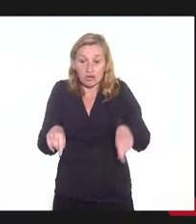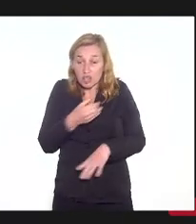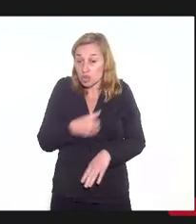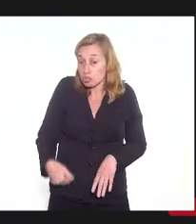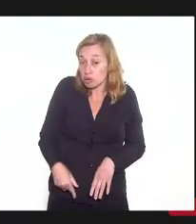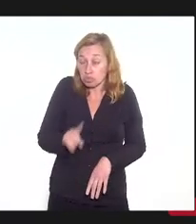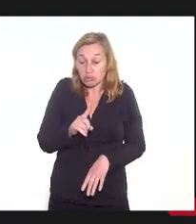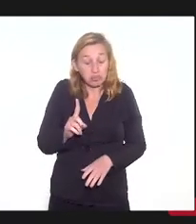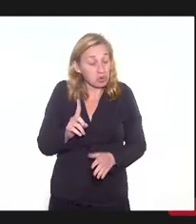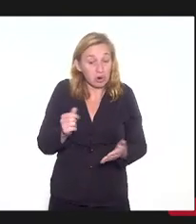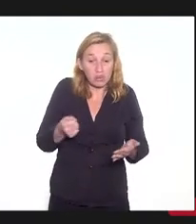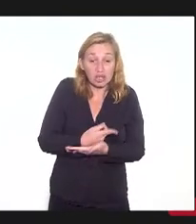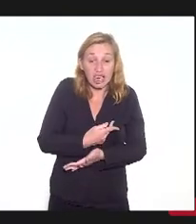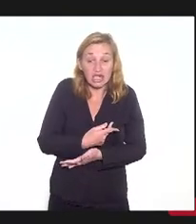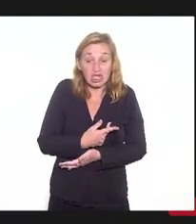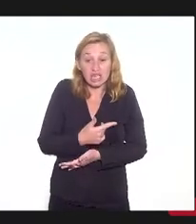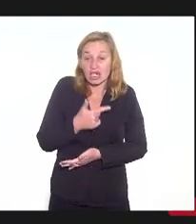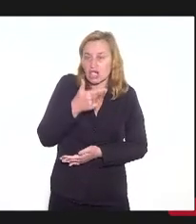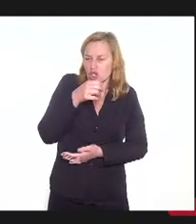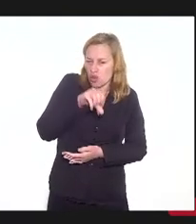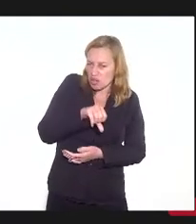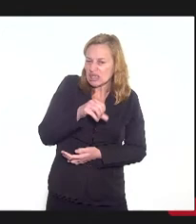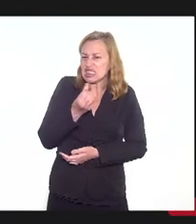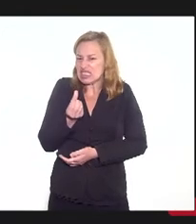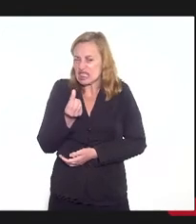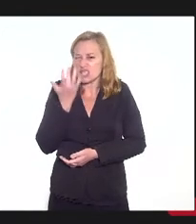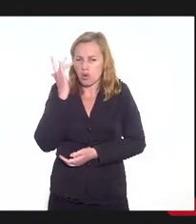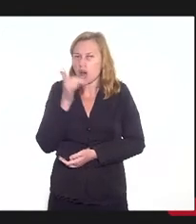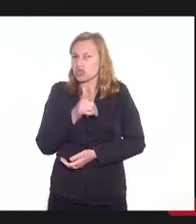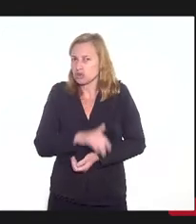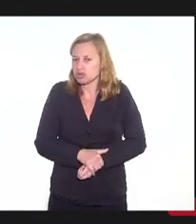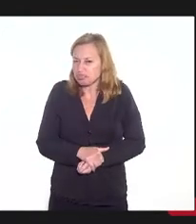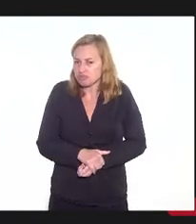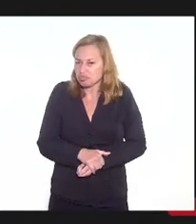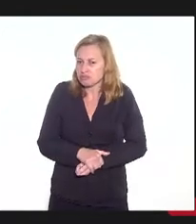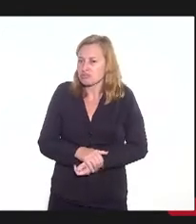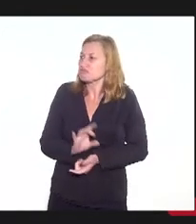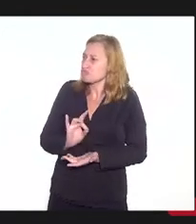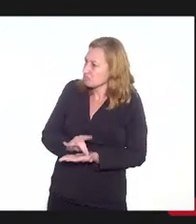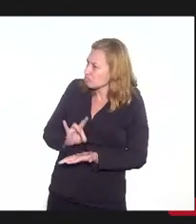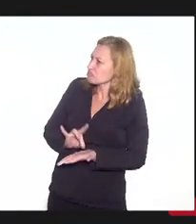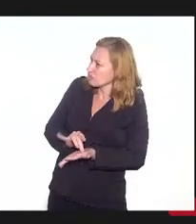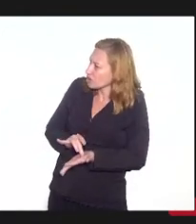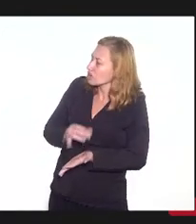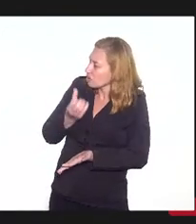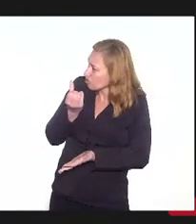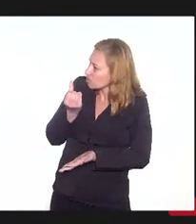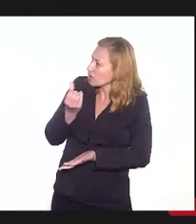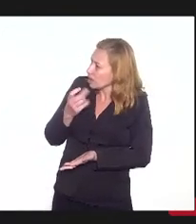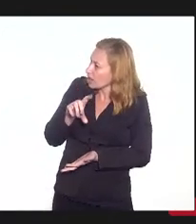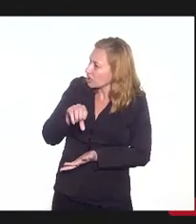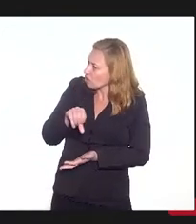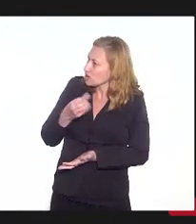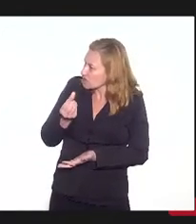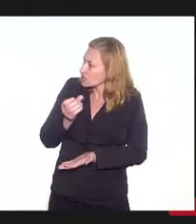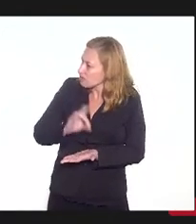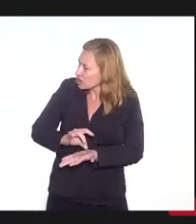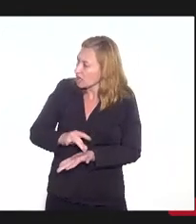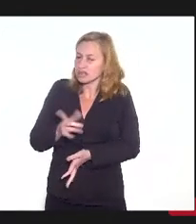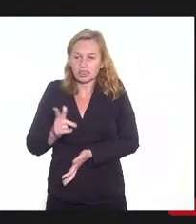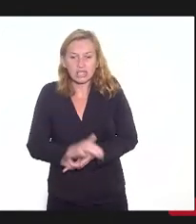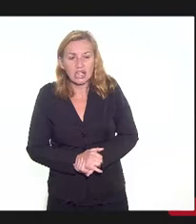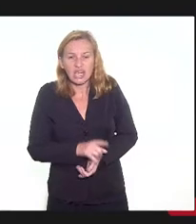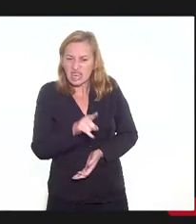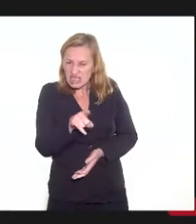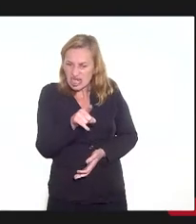não acontece desde 96, eu acho, salvo engano. Aqui também, desde 96. Pois é, esse